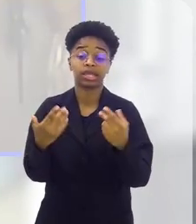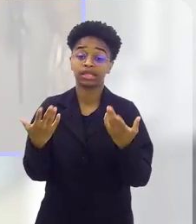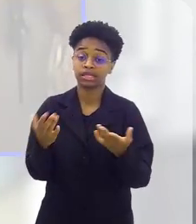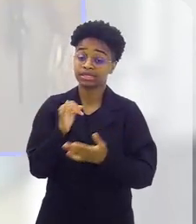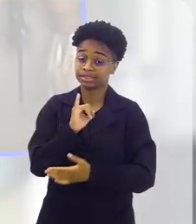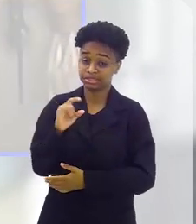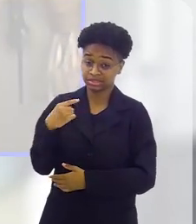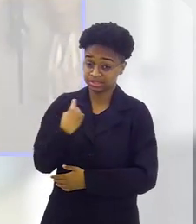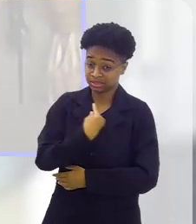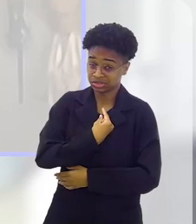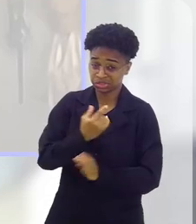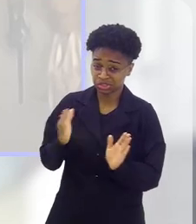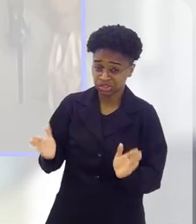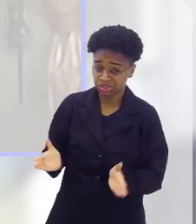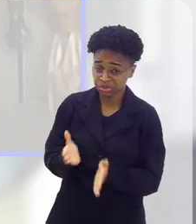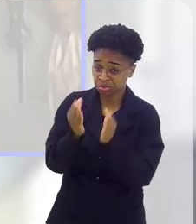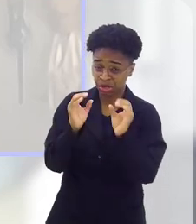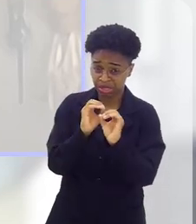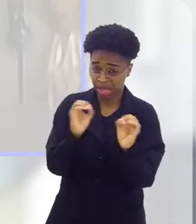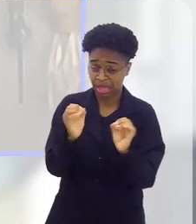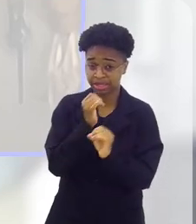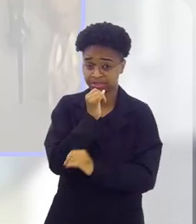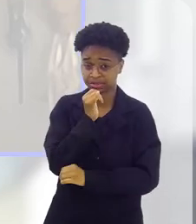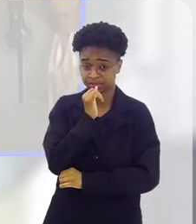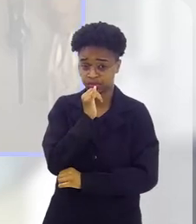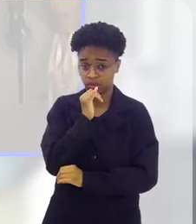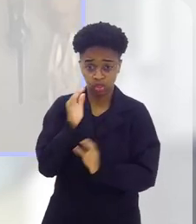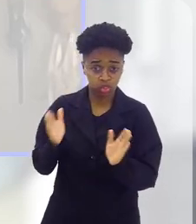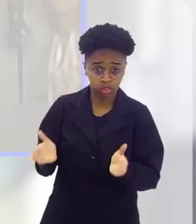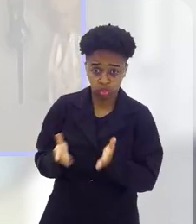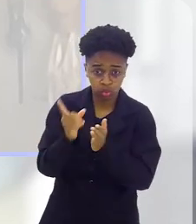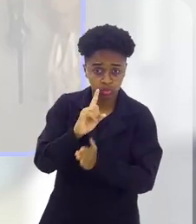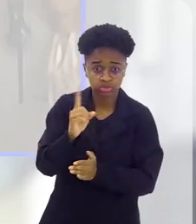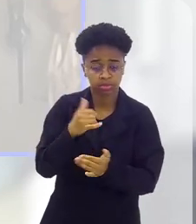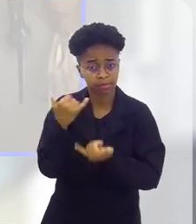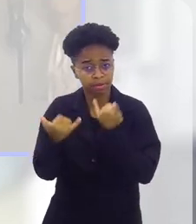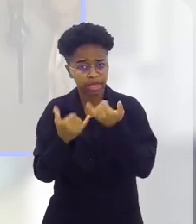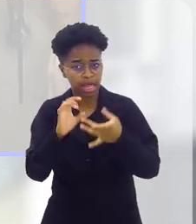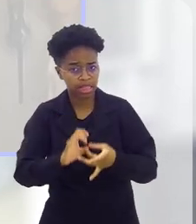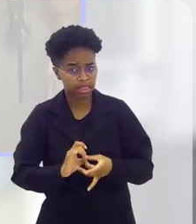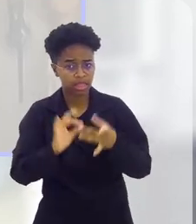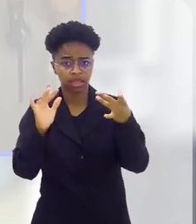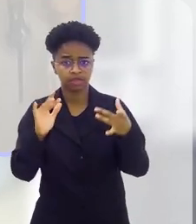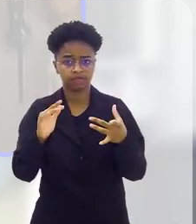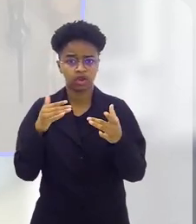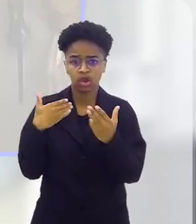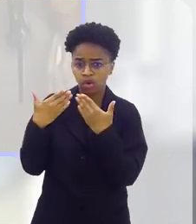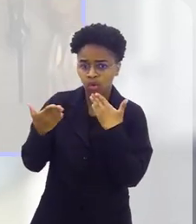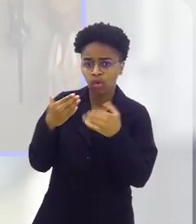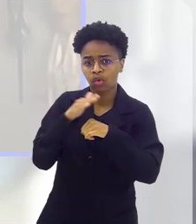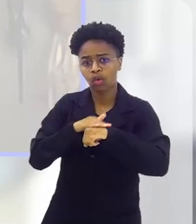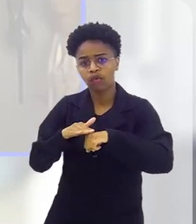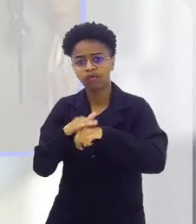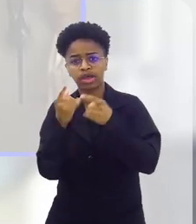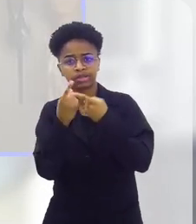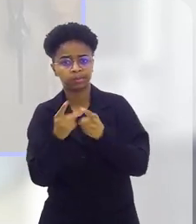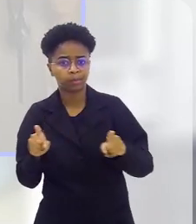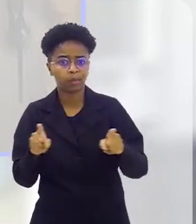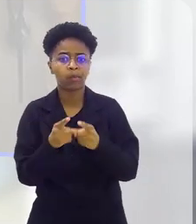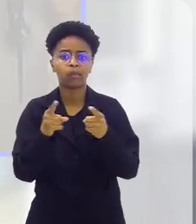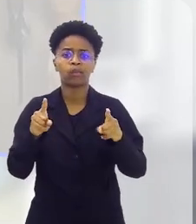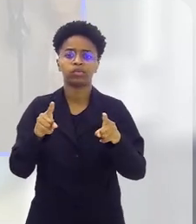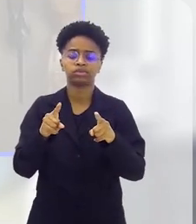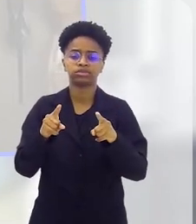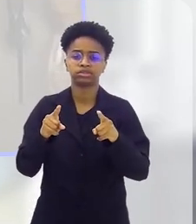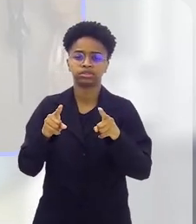não estimular, por exemplo, o brincar livre, a conversa, a